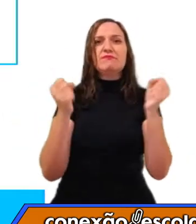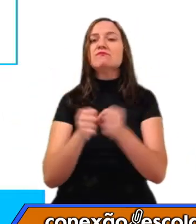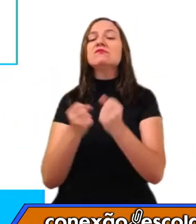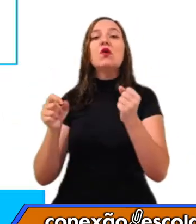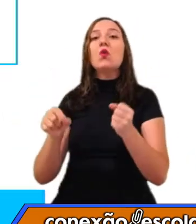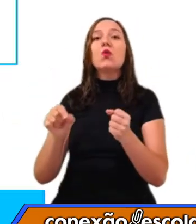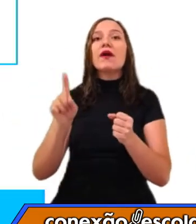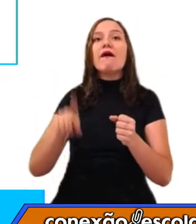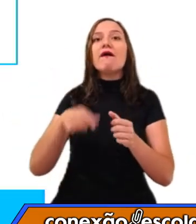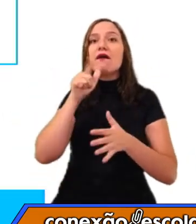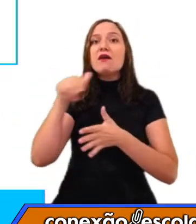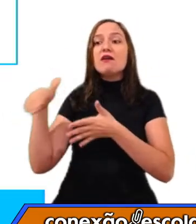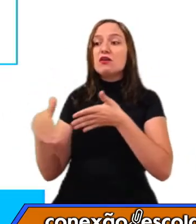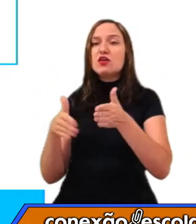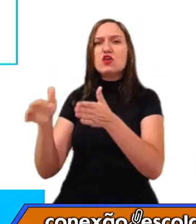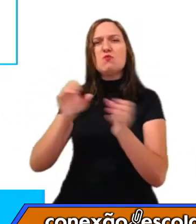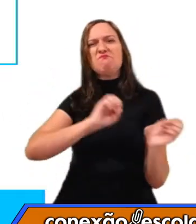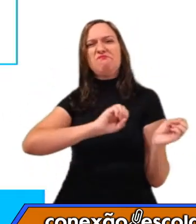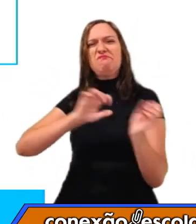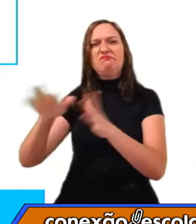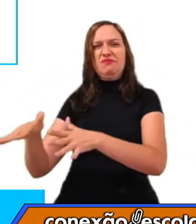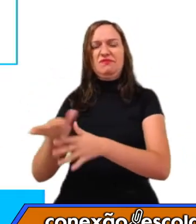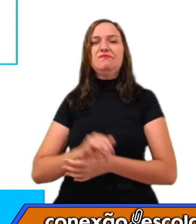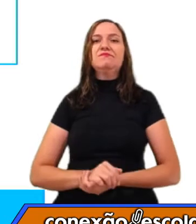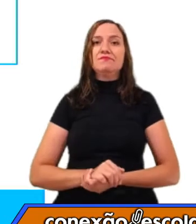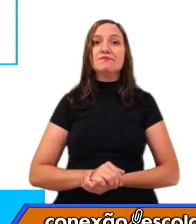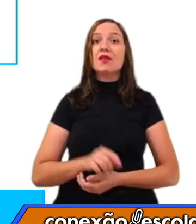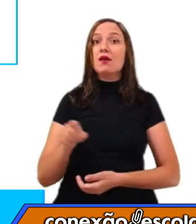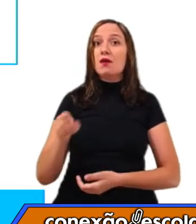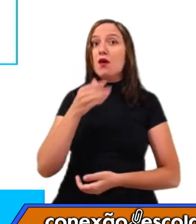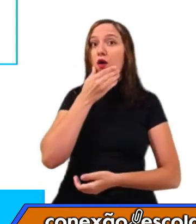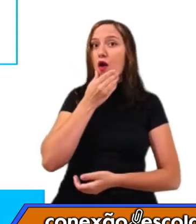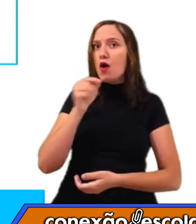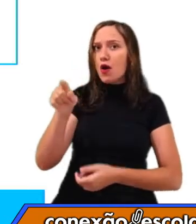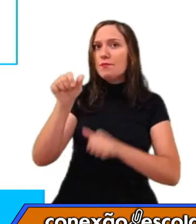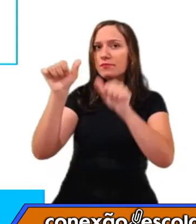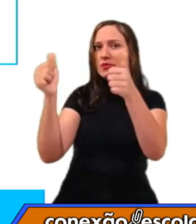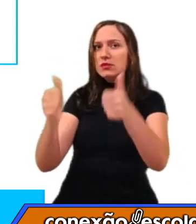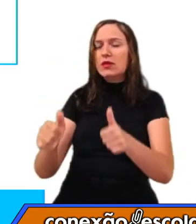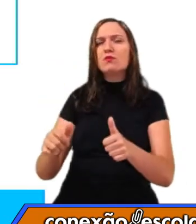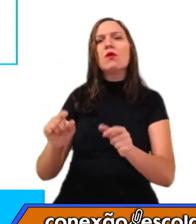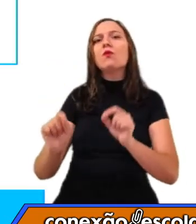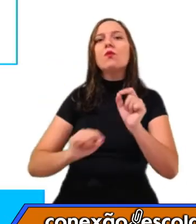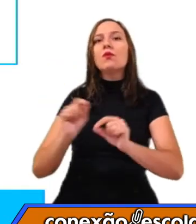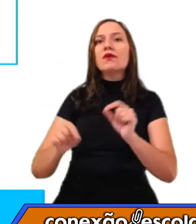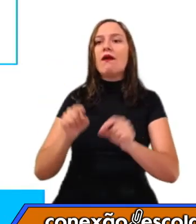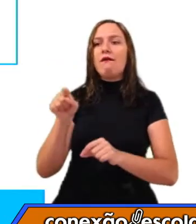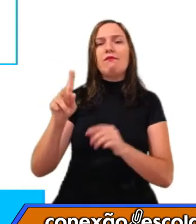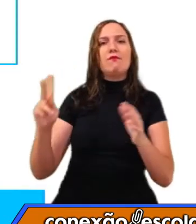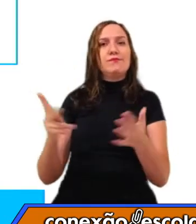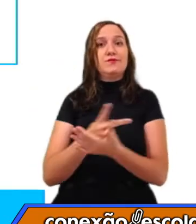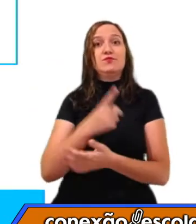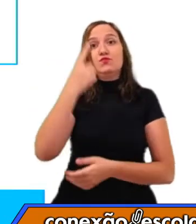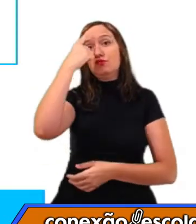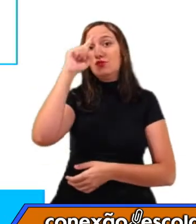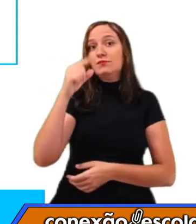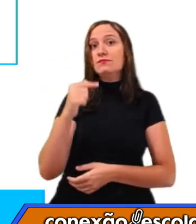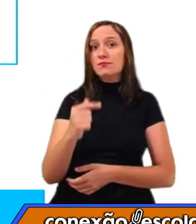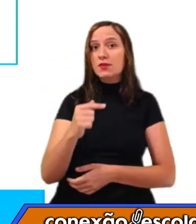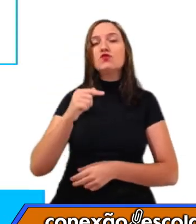Eduard Colston tinha sido... Esse acontecimento ocorreu no dia 7 de junho de 2020.